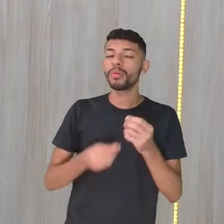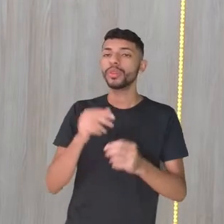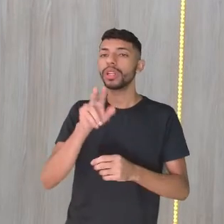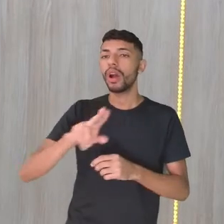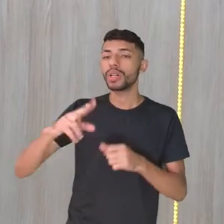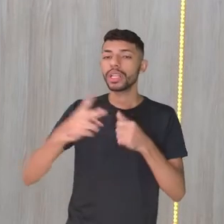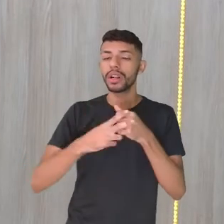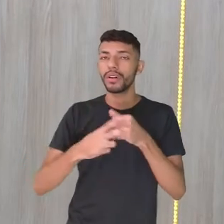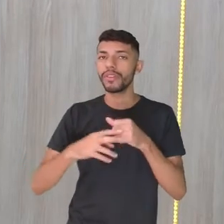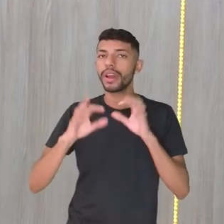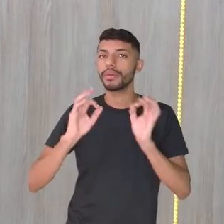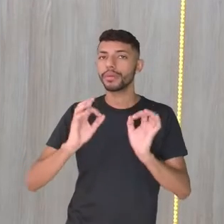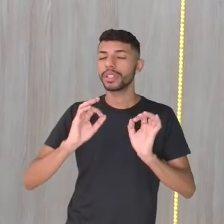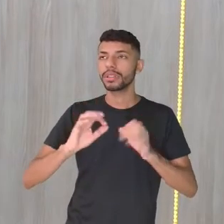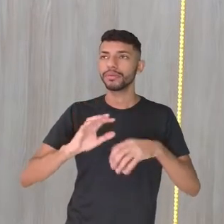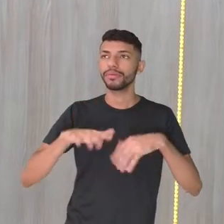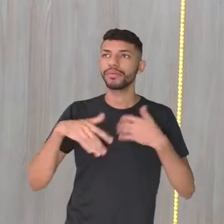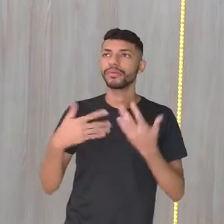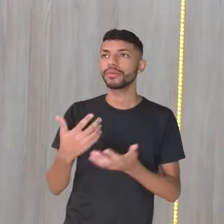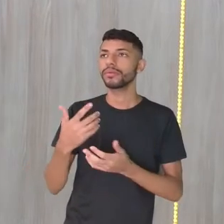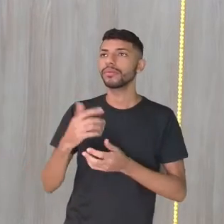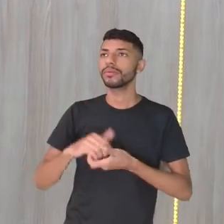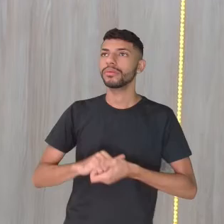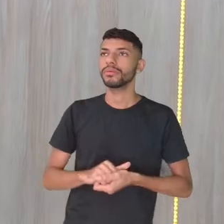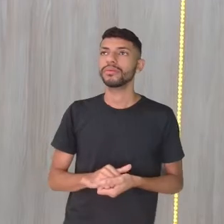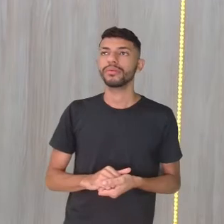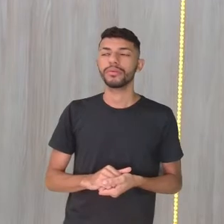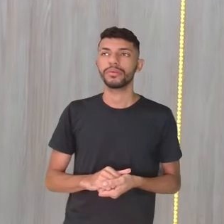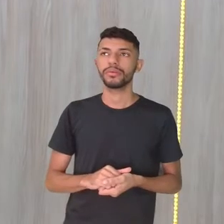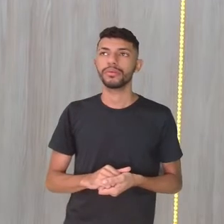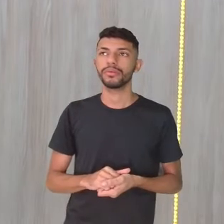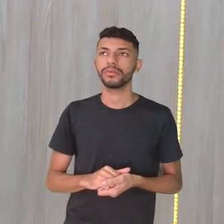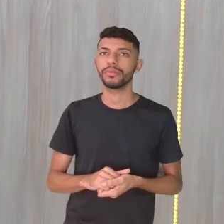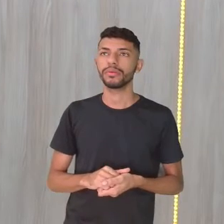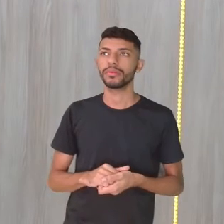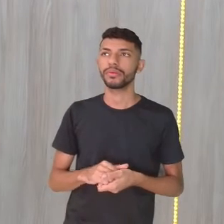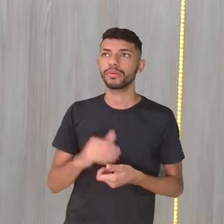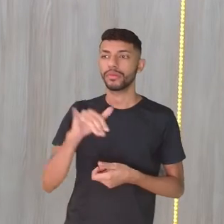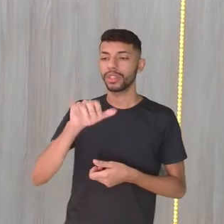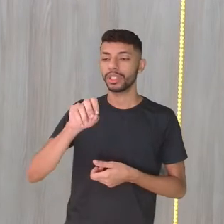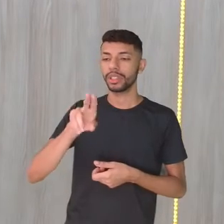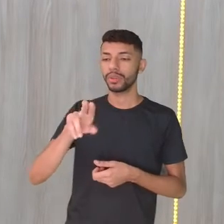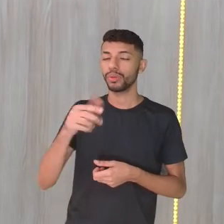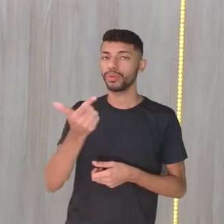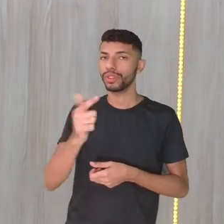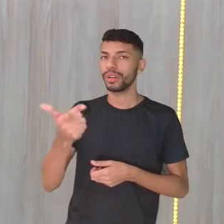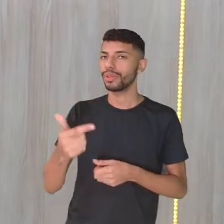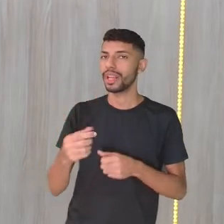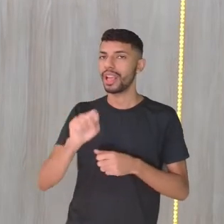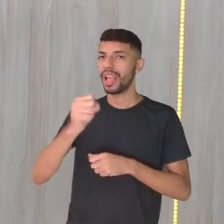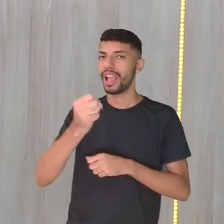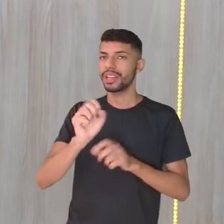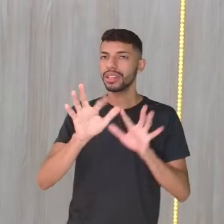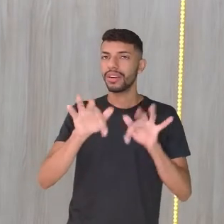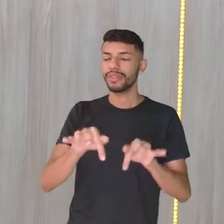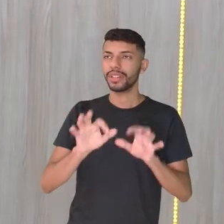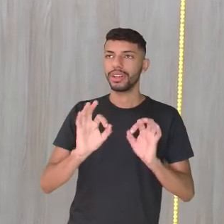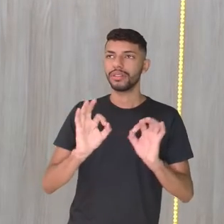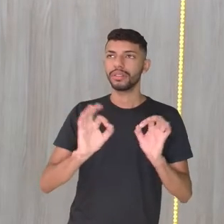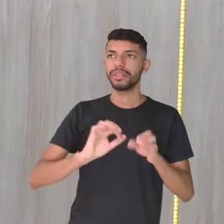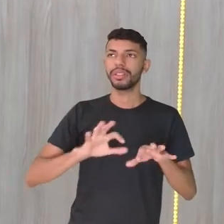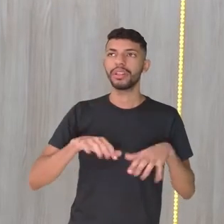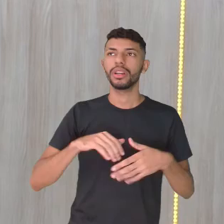simples, é simples de fato, é os detalhes que fazem a diferença, tá? Então, o you não tem S, pessoal. Então, contact.